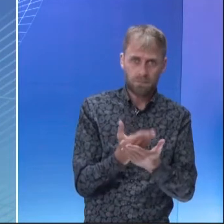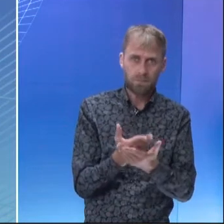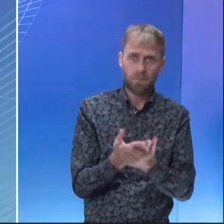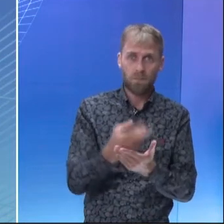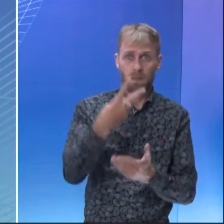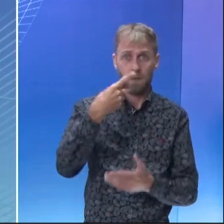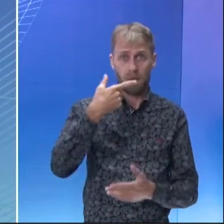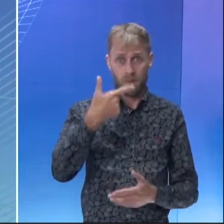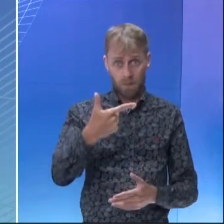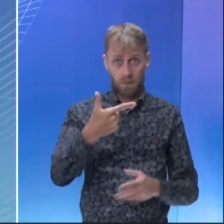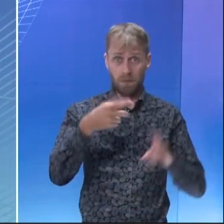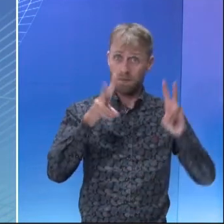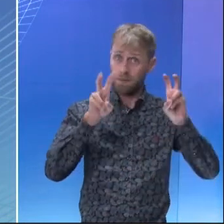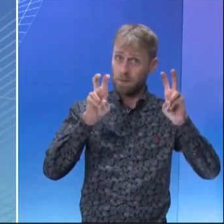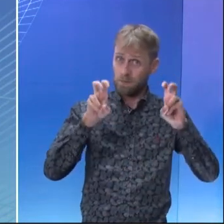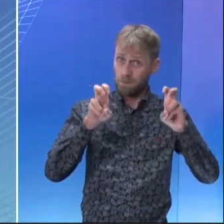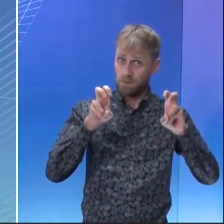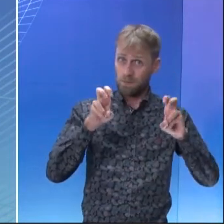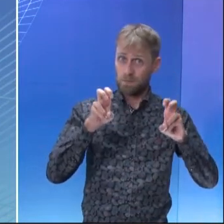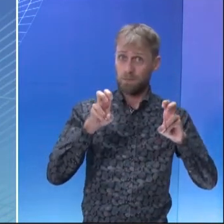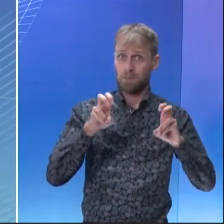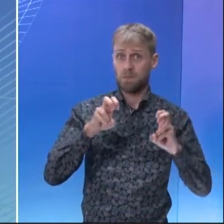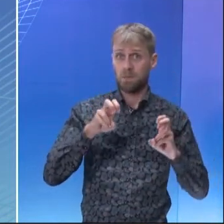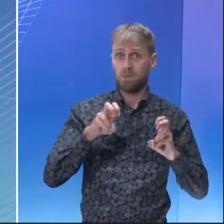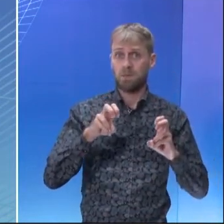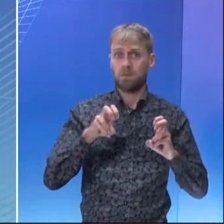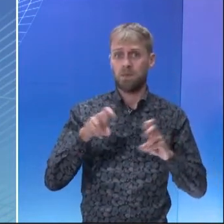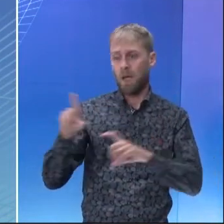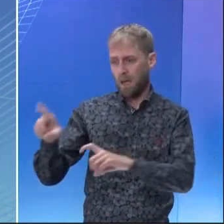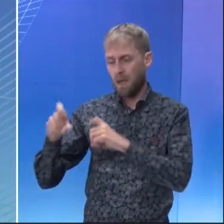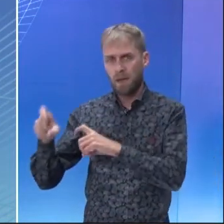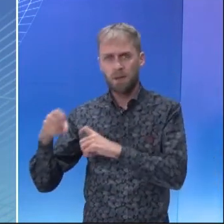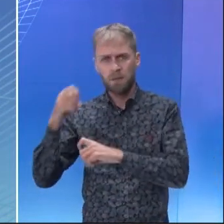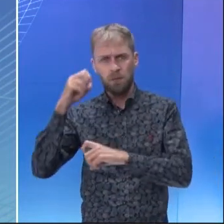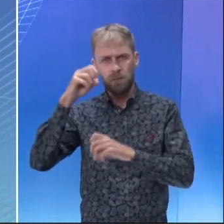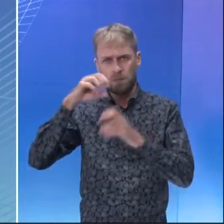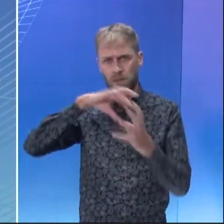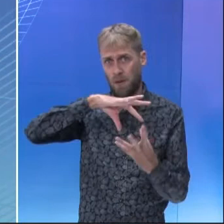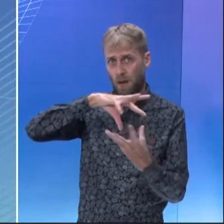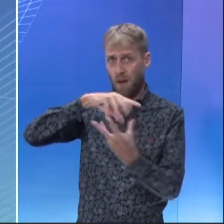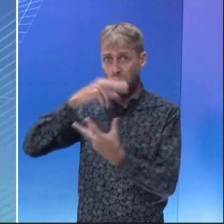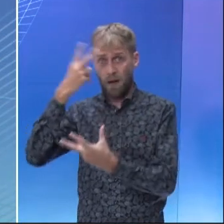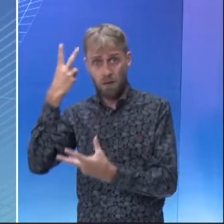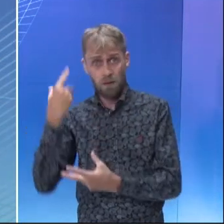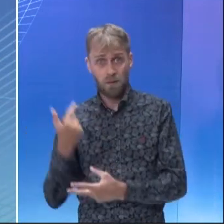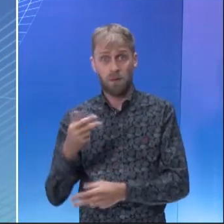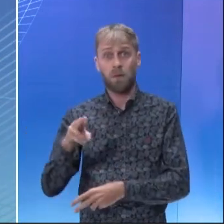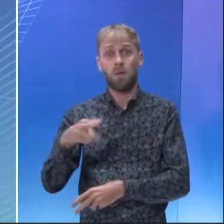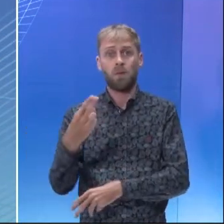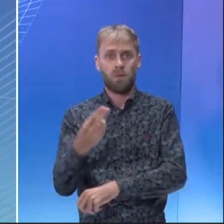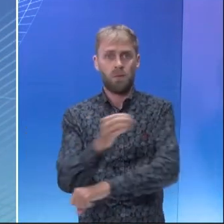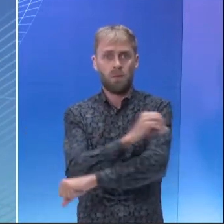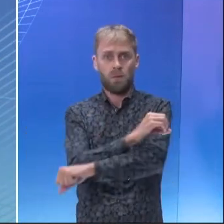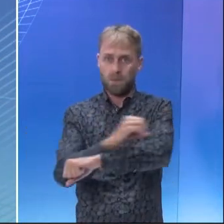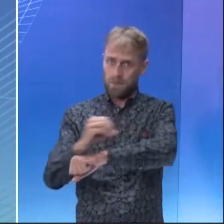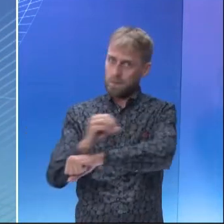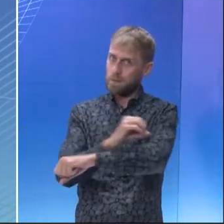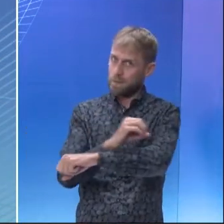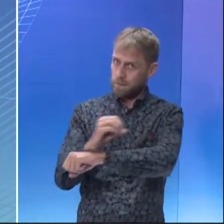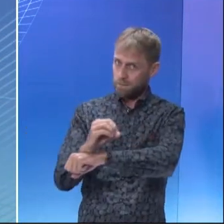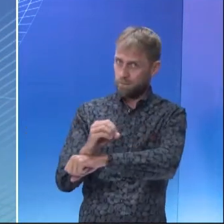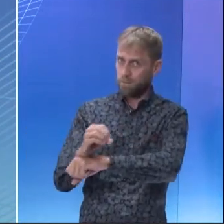nesses dois assuntos. Agroecologia ou agricultura orgânica e